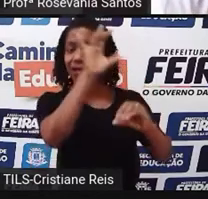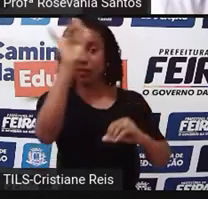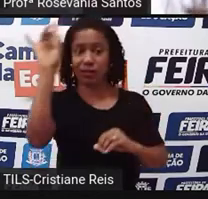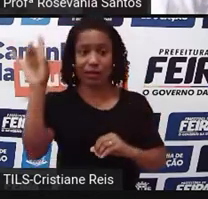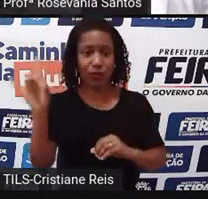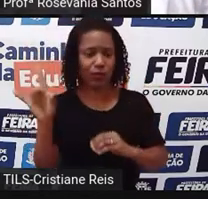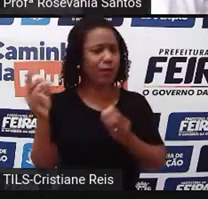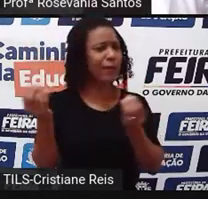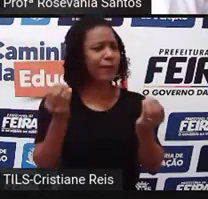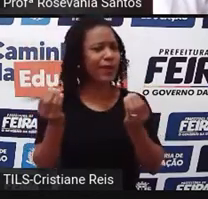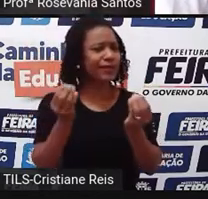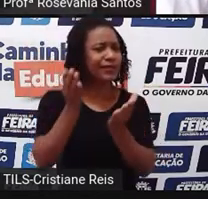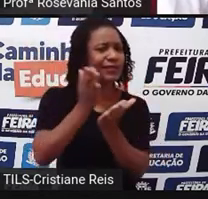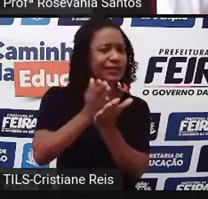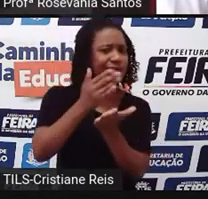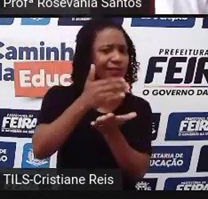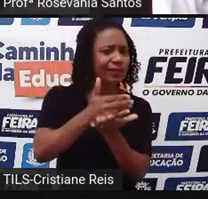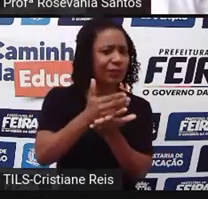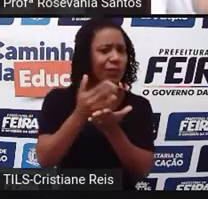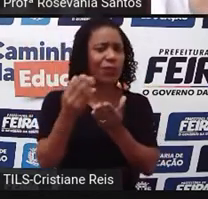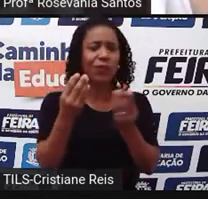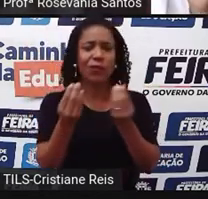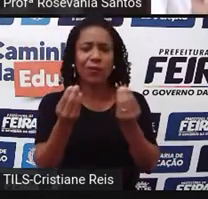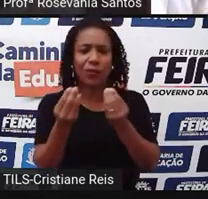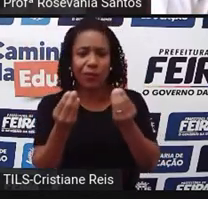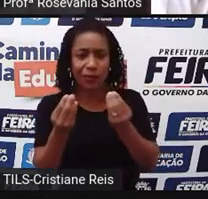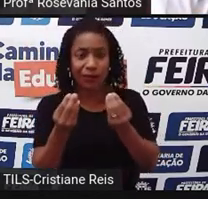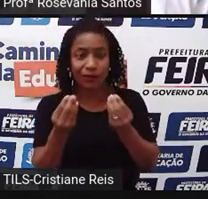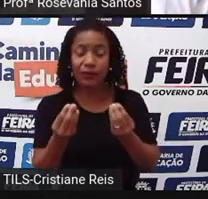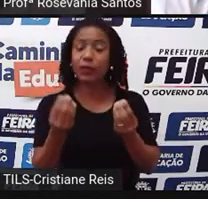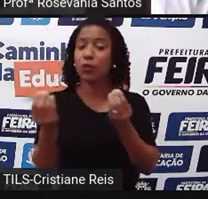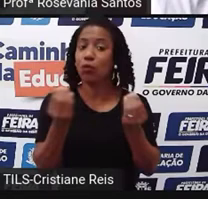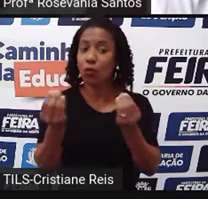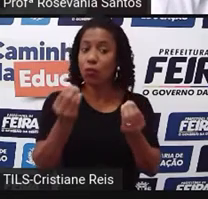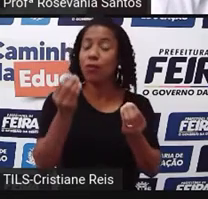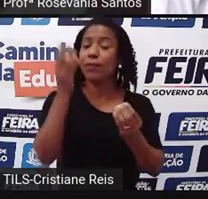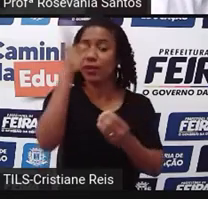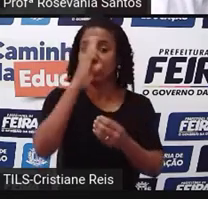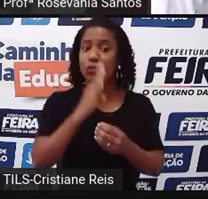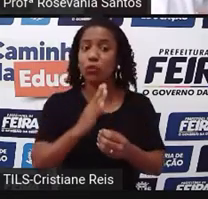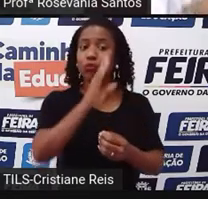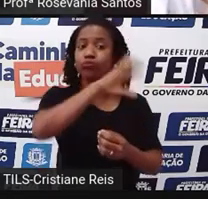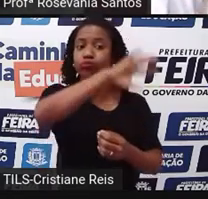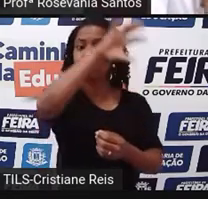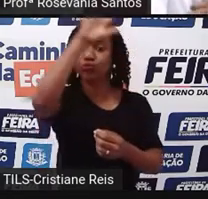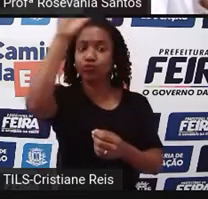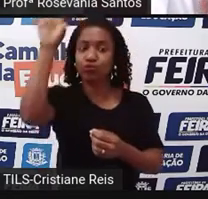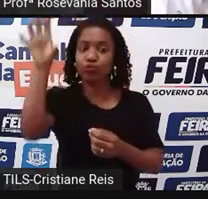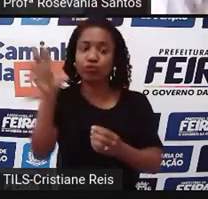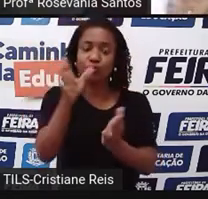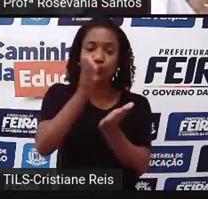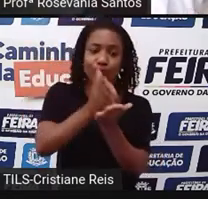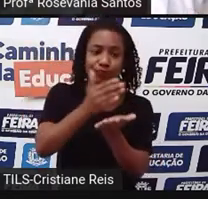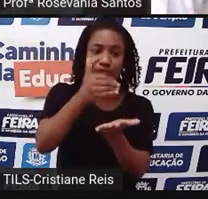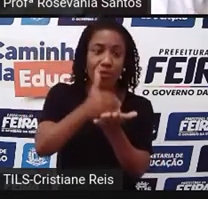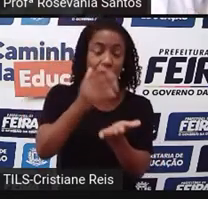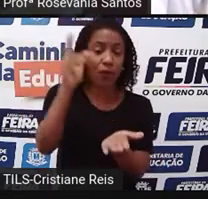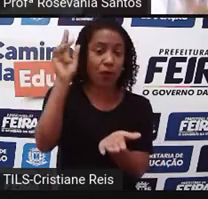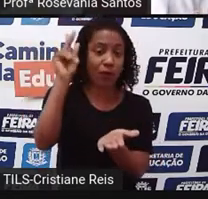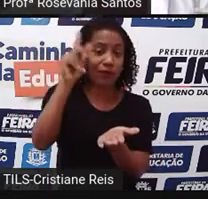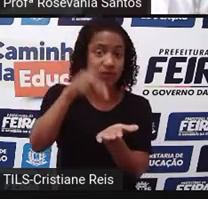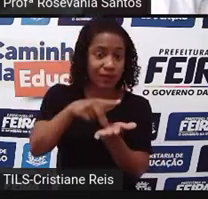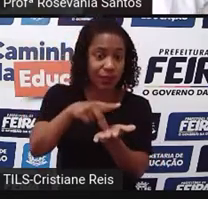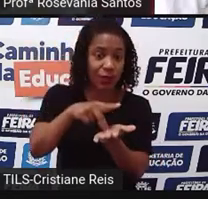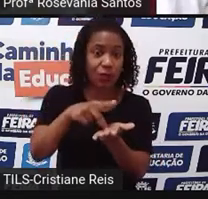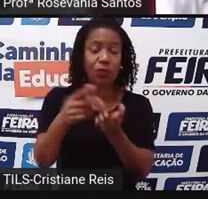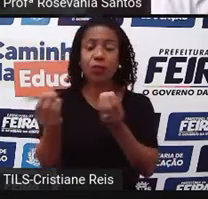né? Essa divisão e mais especificamente da divisão oficial do Brasil, né? Nós não vamos falar, a gente sabe que tem várias outras divisões